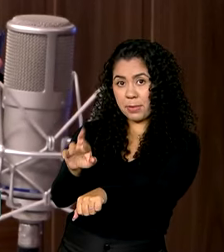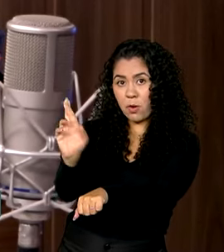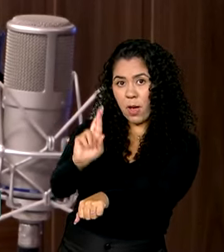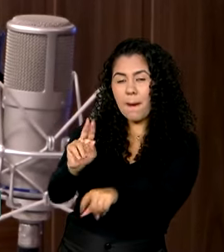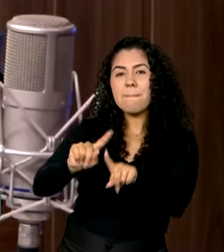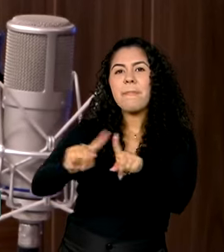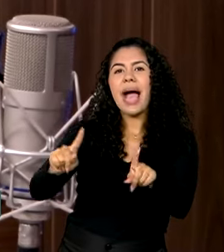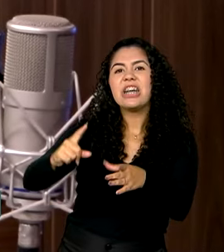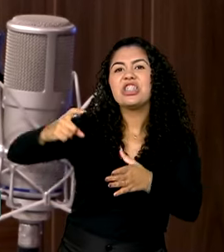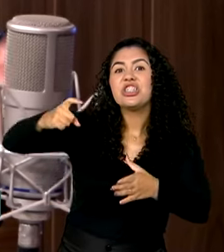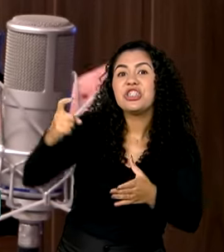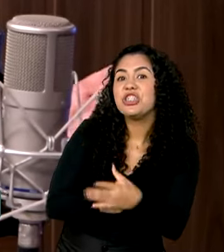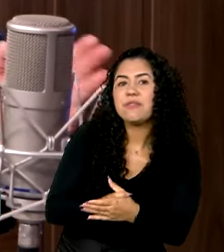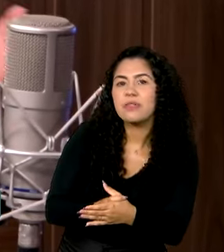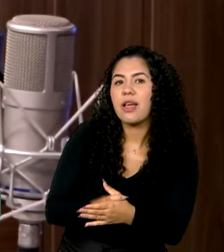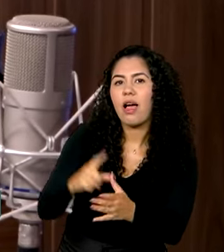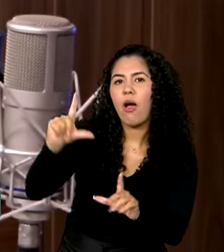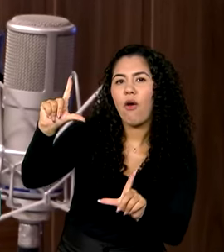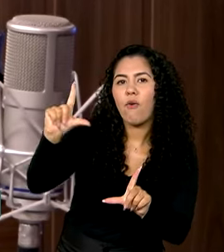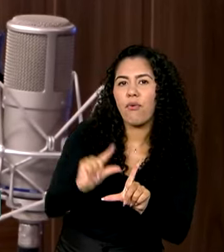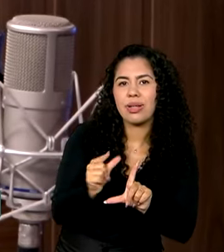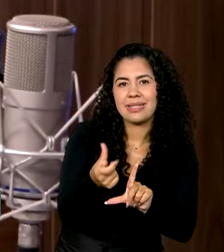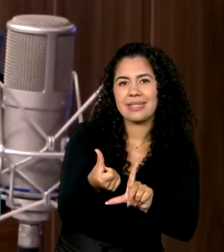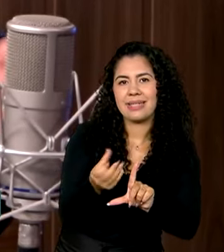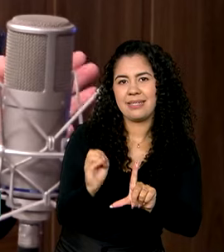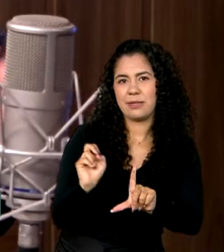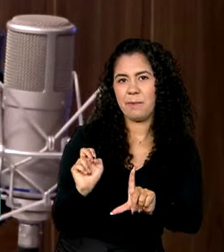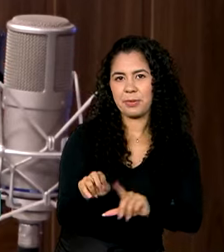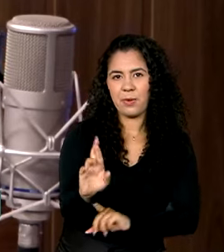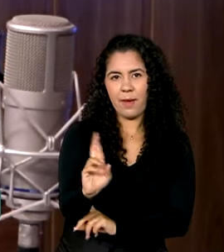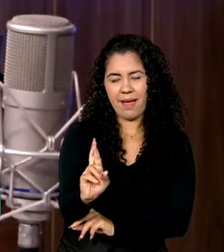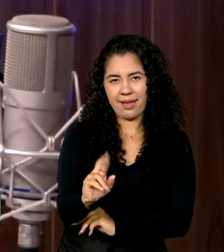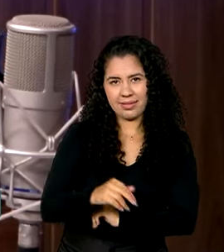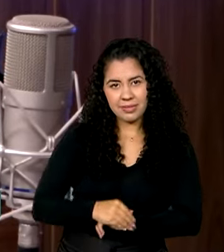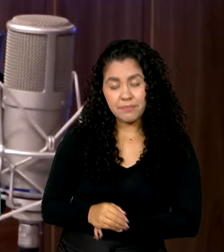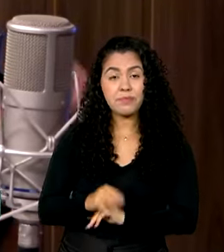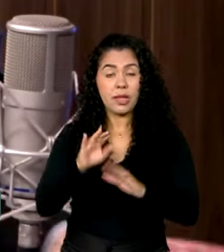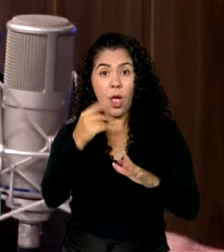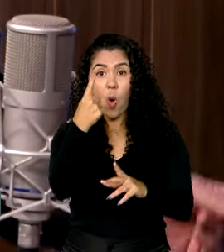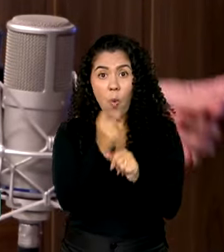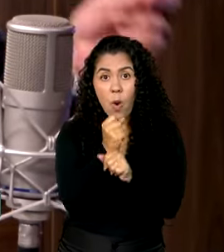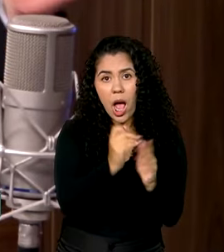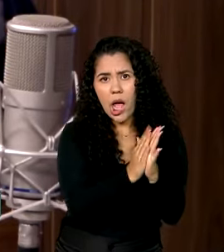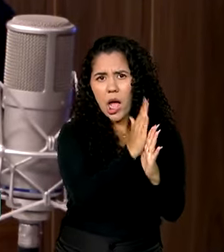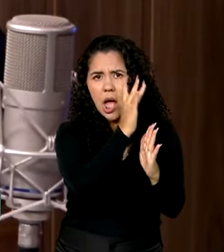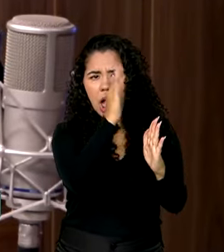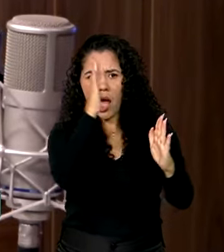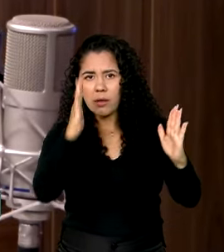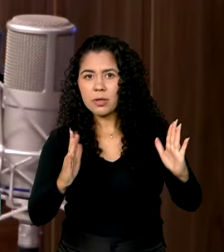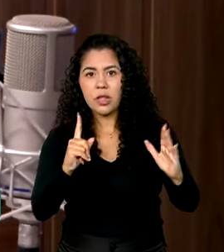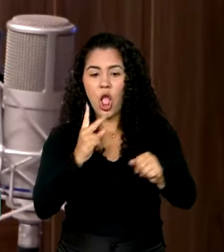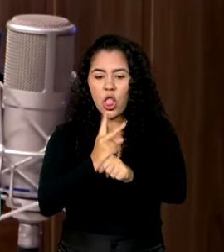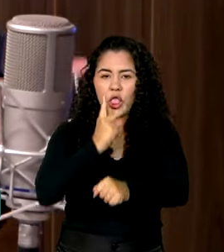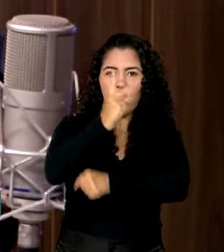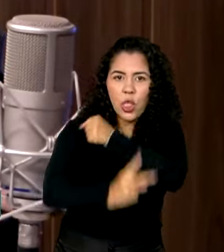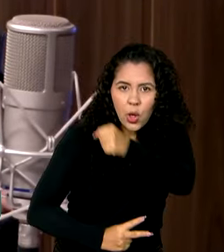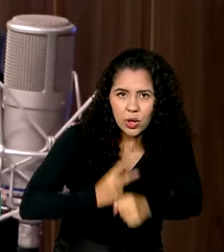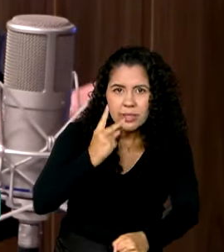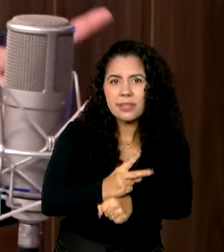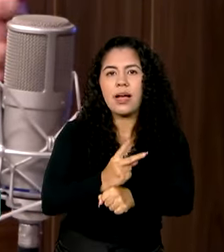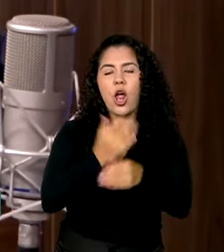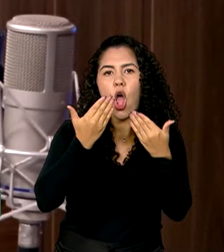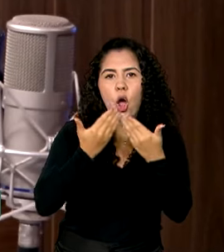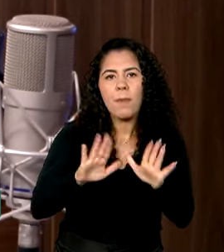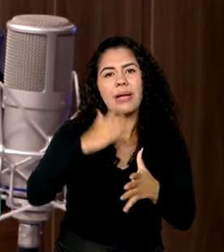devendo 60. Ela já sai devendo só 60. E esses 60, ao invés de um ano, dois anos para começar a pagar. E ela vai pagar